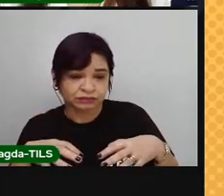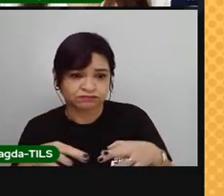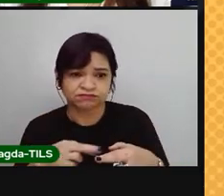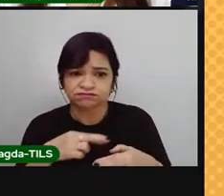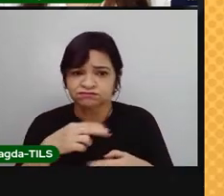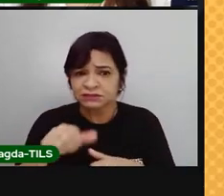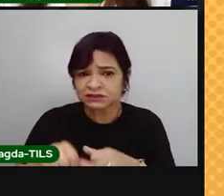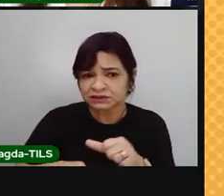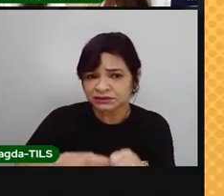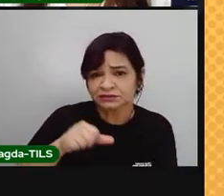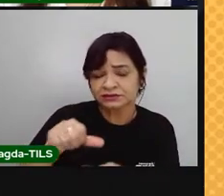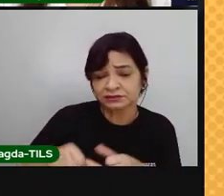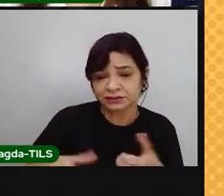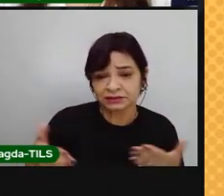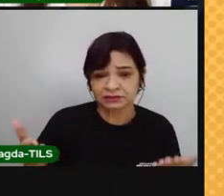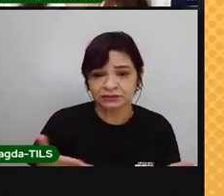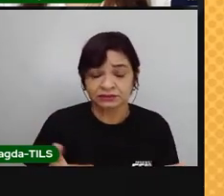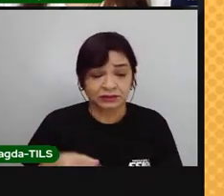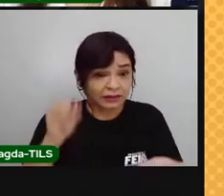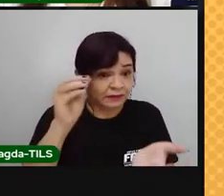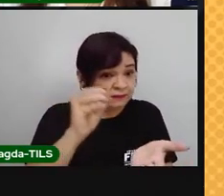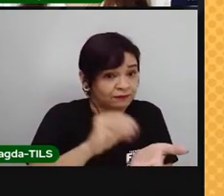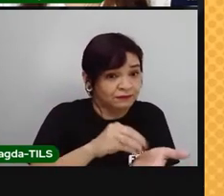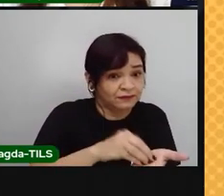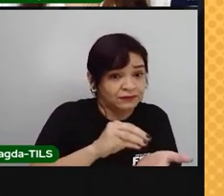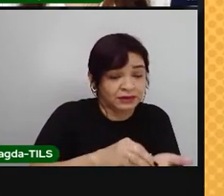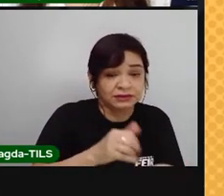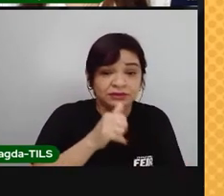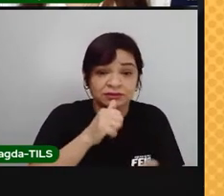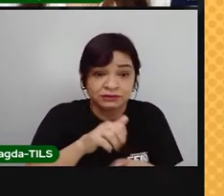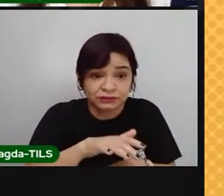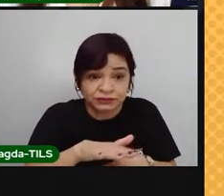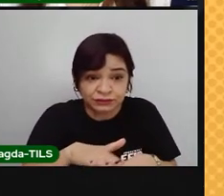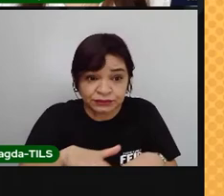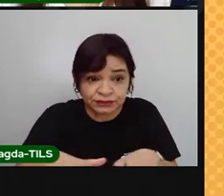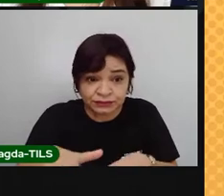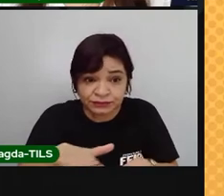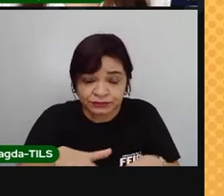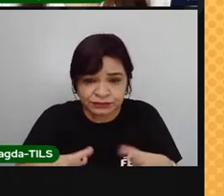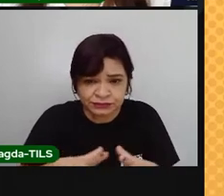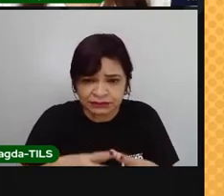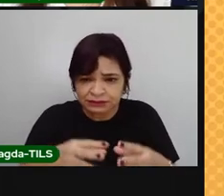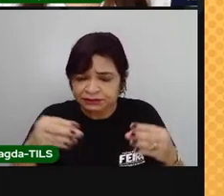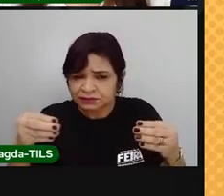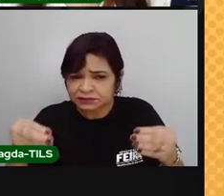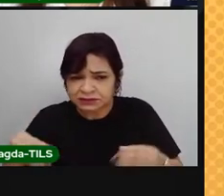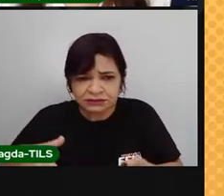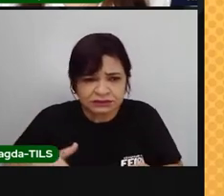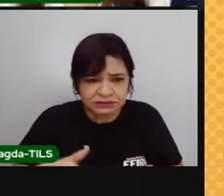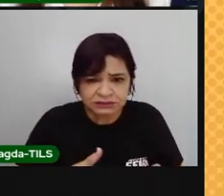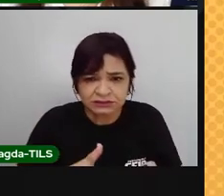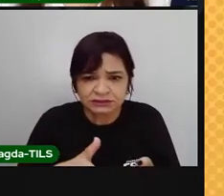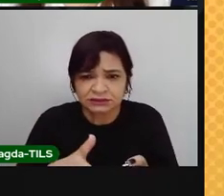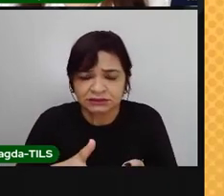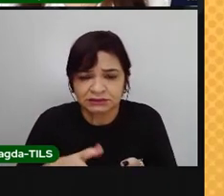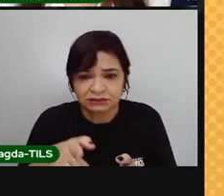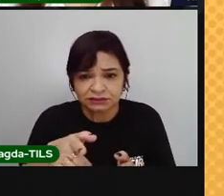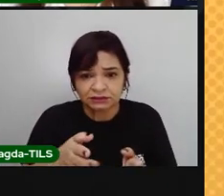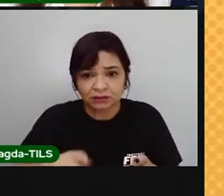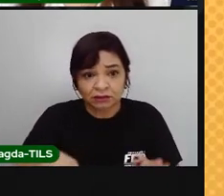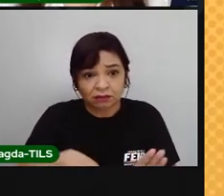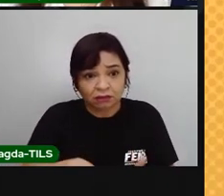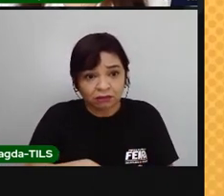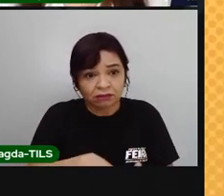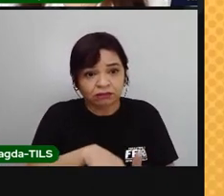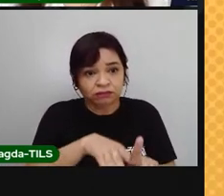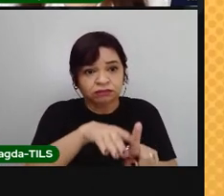Dessa forma, a escassez de água, a desertificação, o desaparecimento de lagos ou até o aumento do nível do mar são